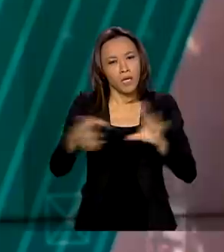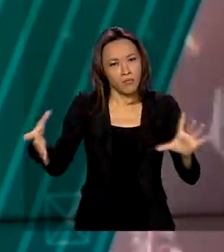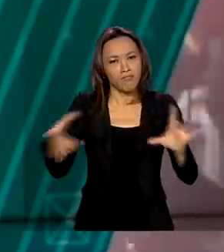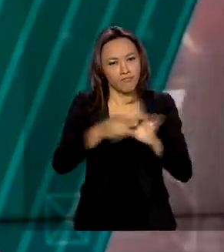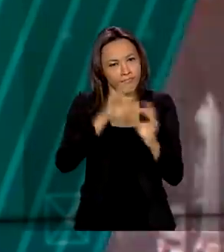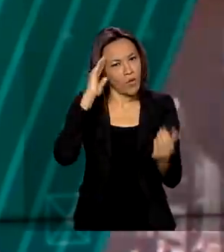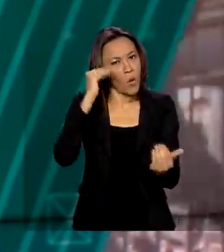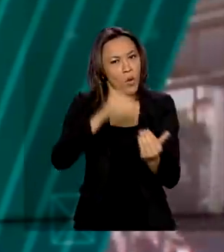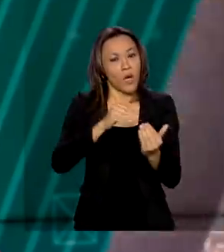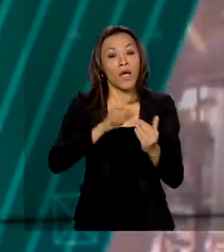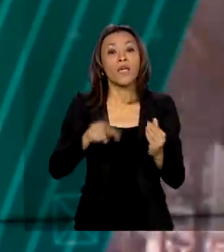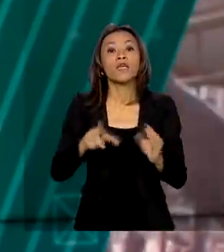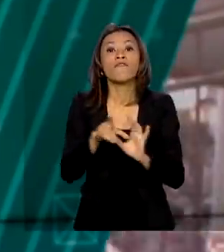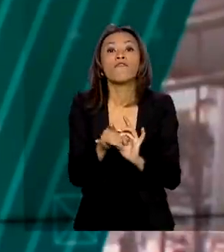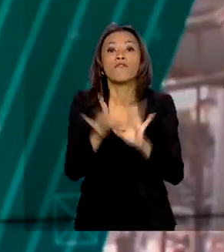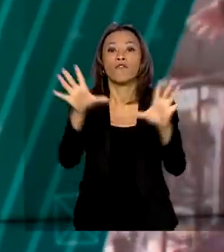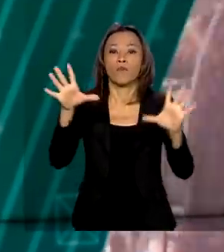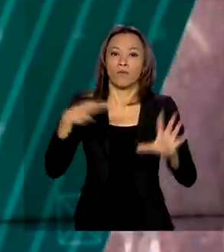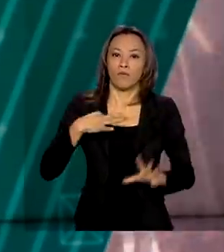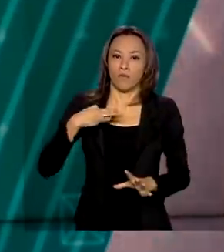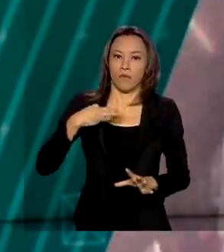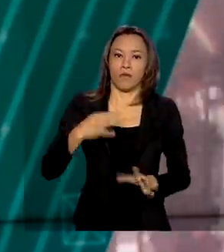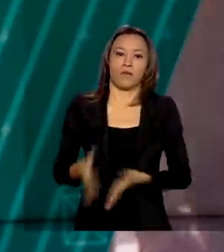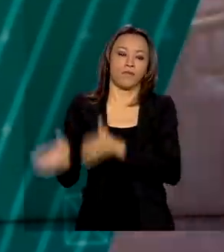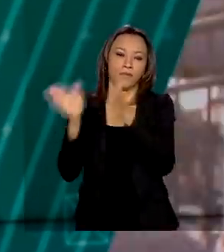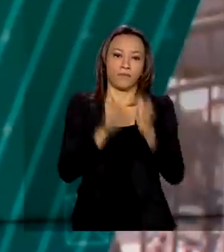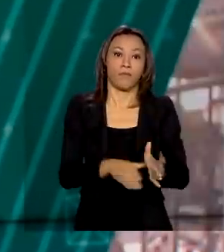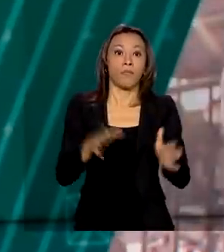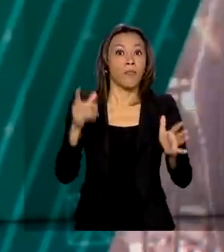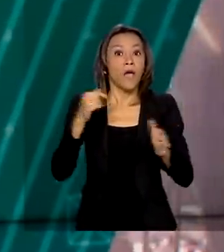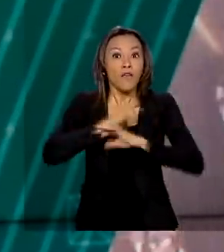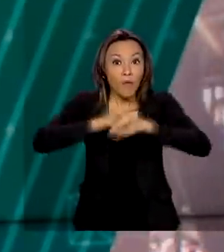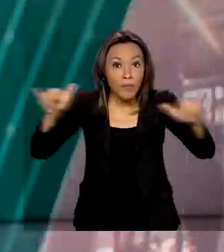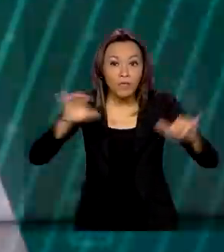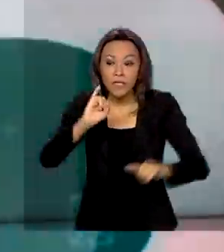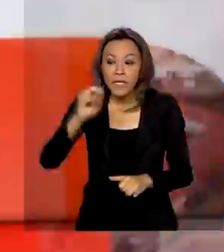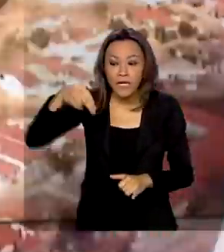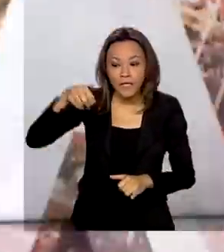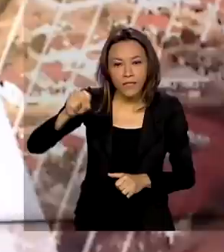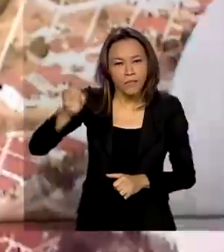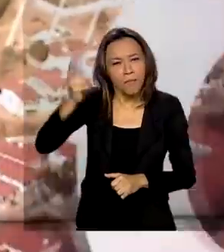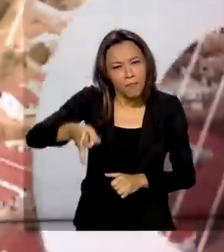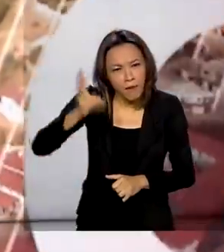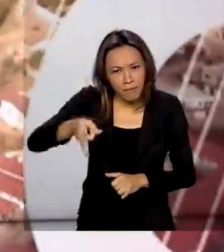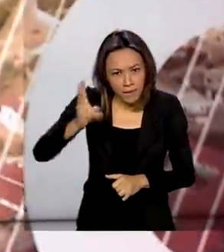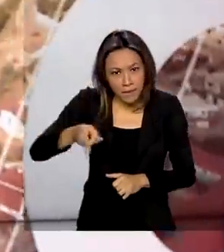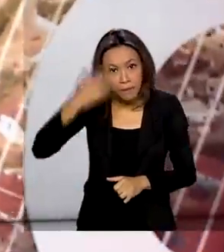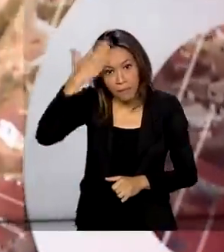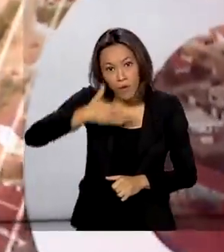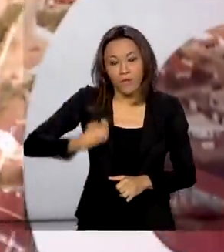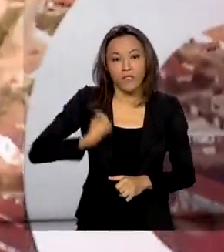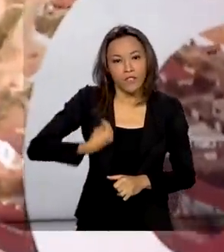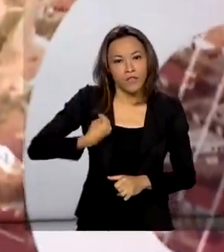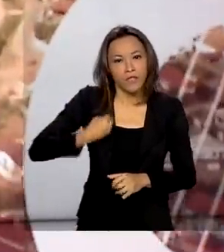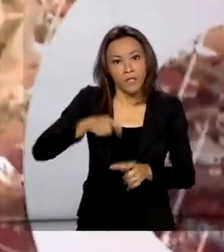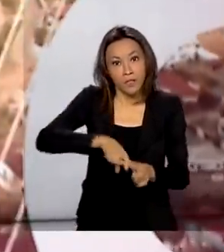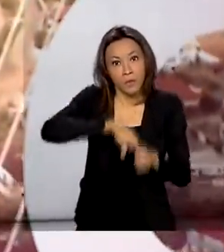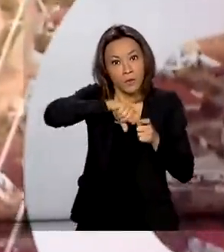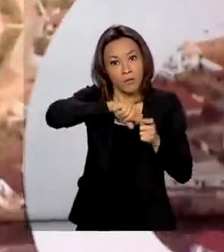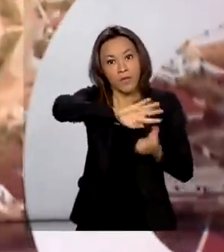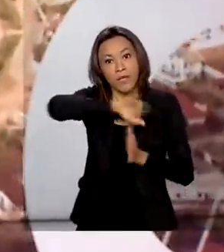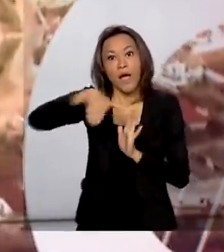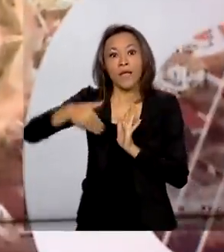E uma última informação, o INSS vai manter a prova de vida de aposentados e pensionistas suspensa até